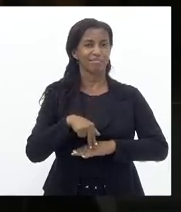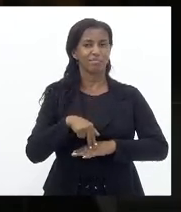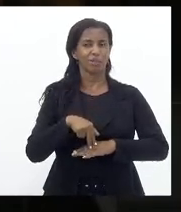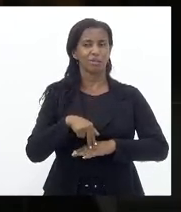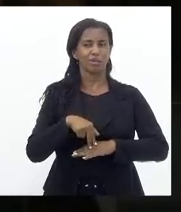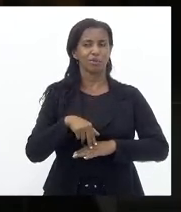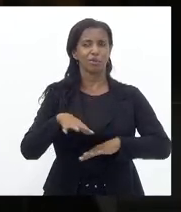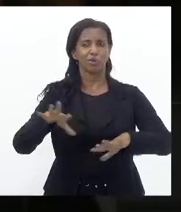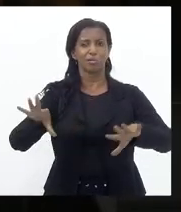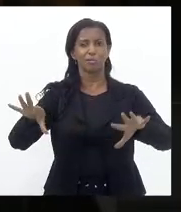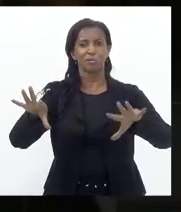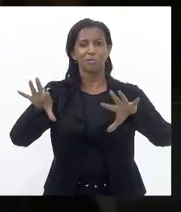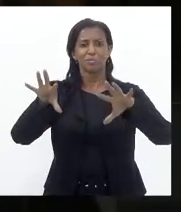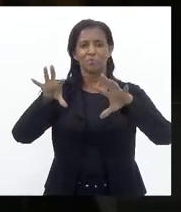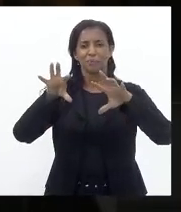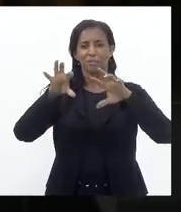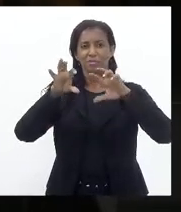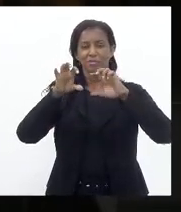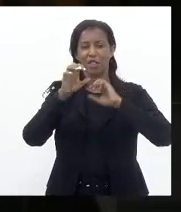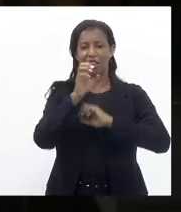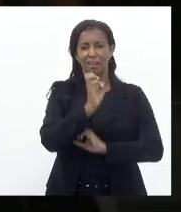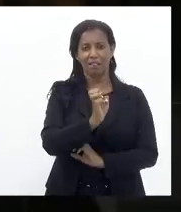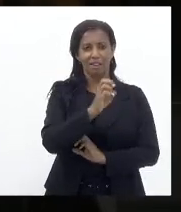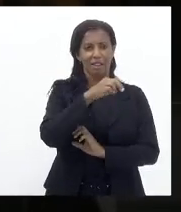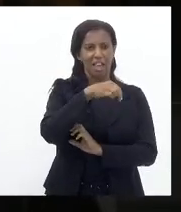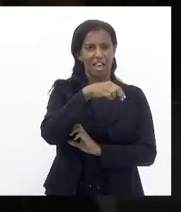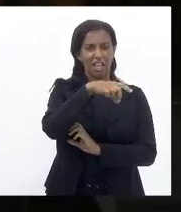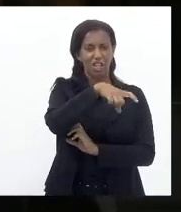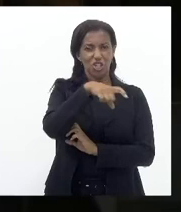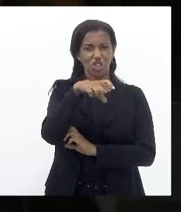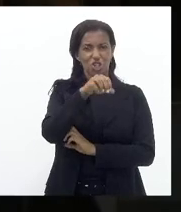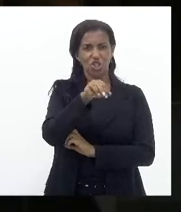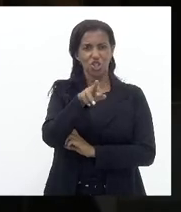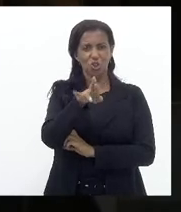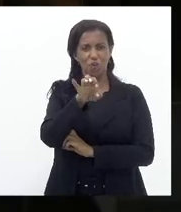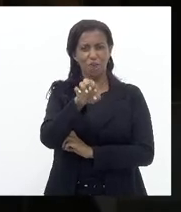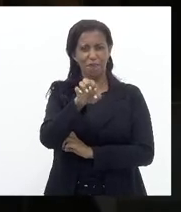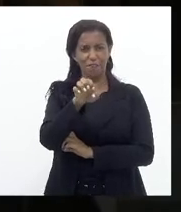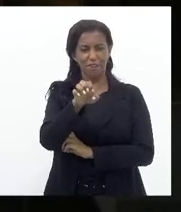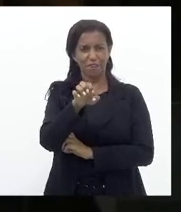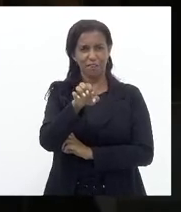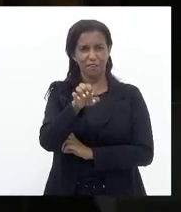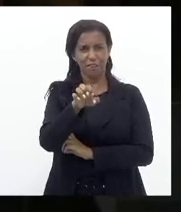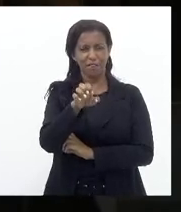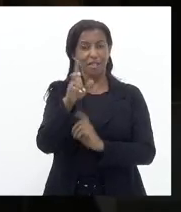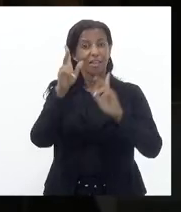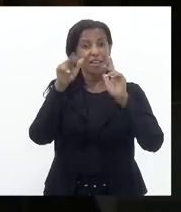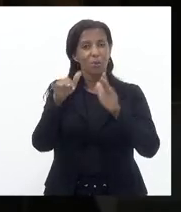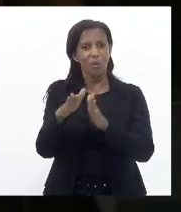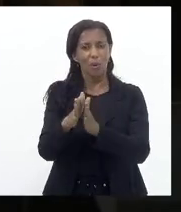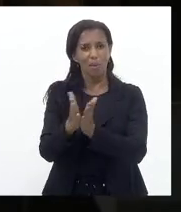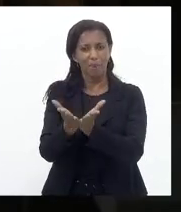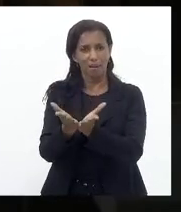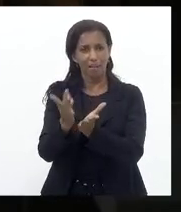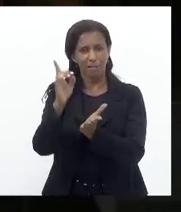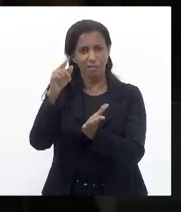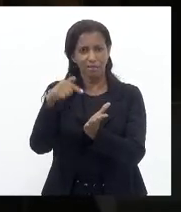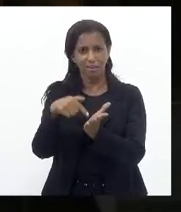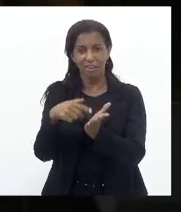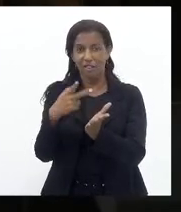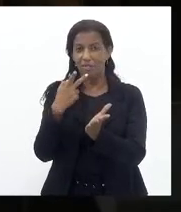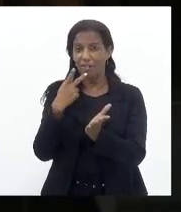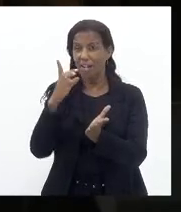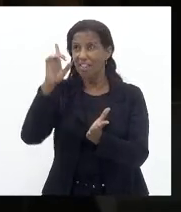De enxofre Que vem dessa turma Porque Como está na palavra Sagrada Deus